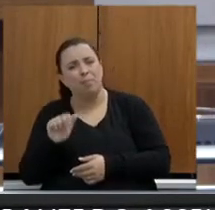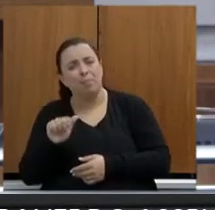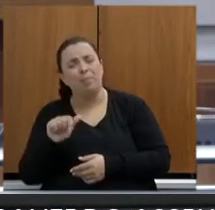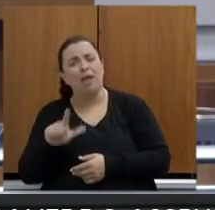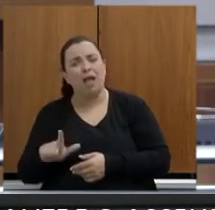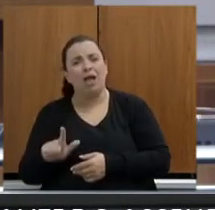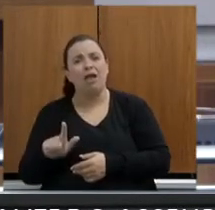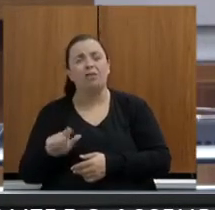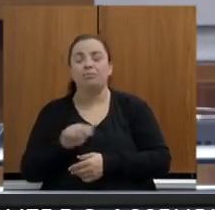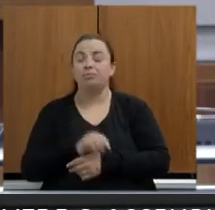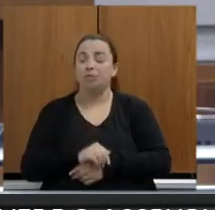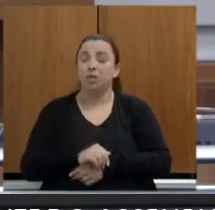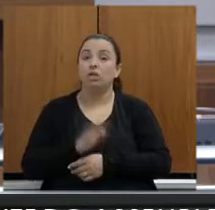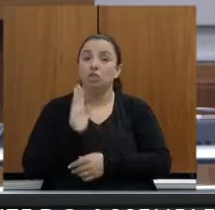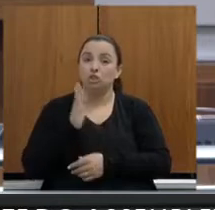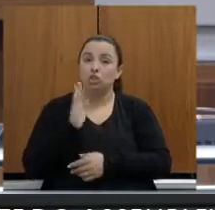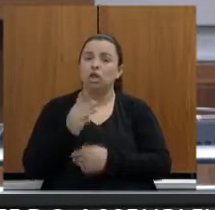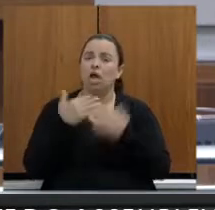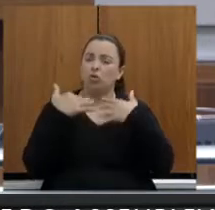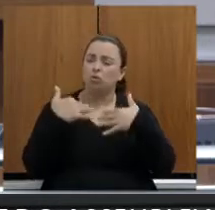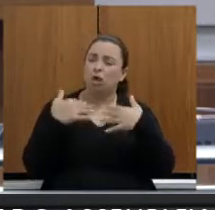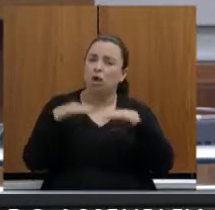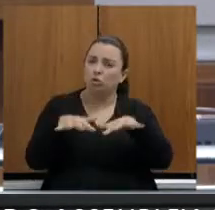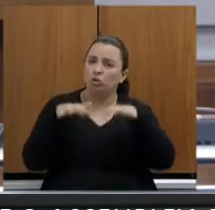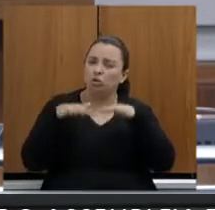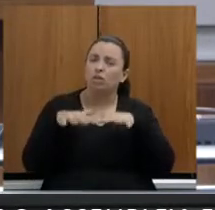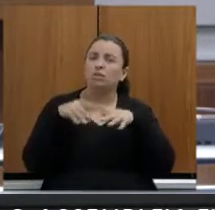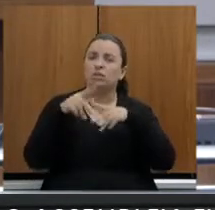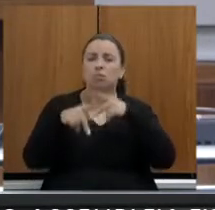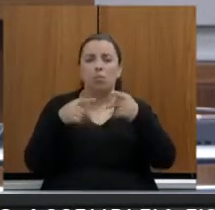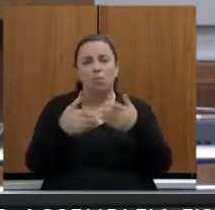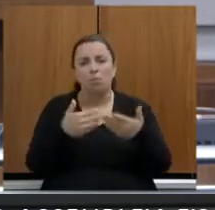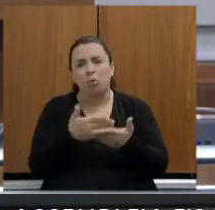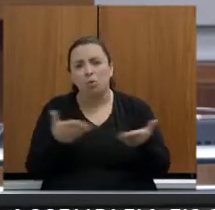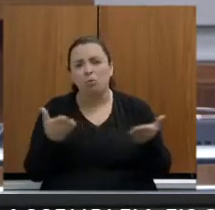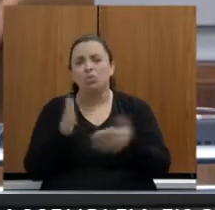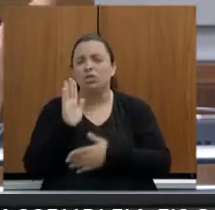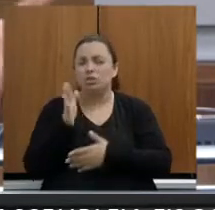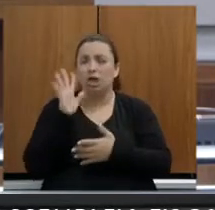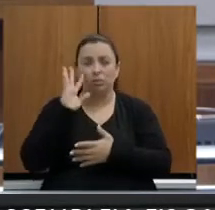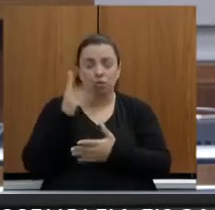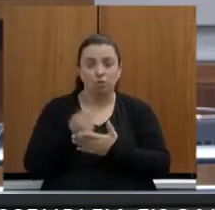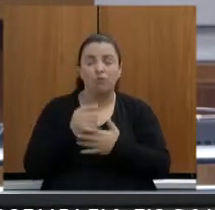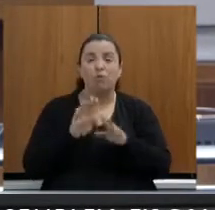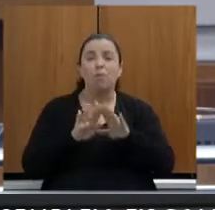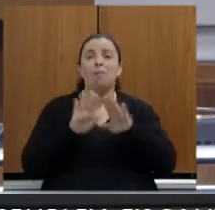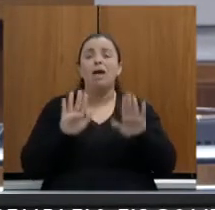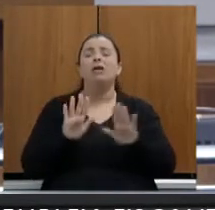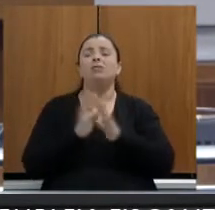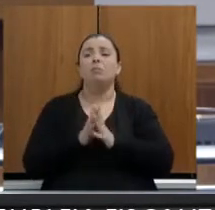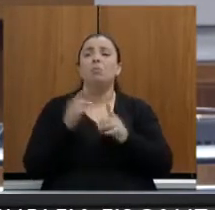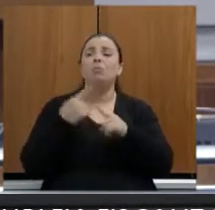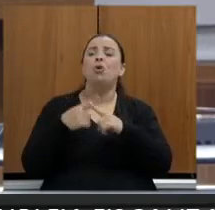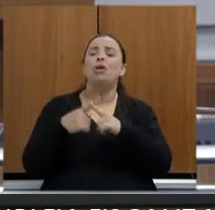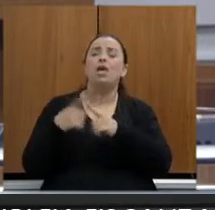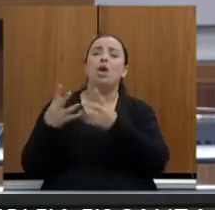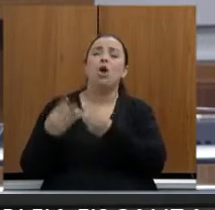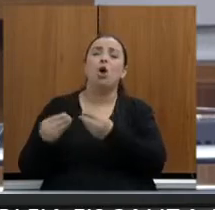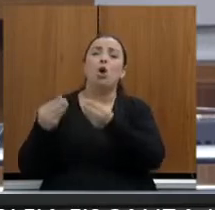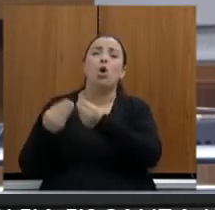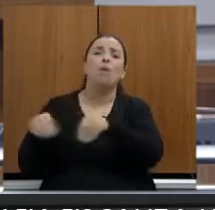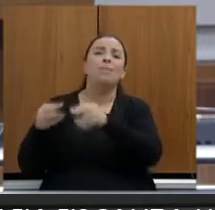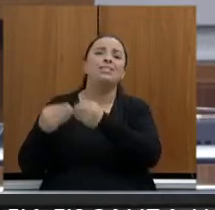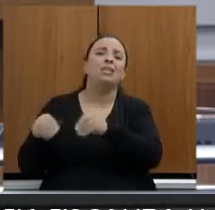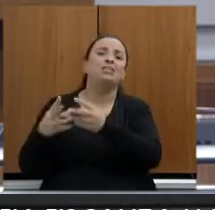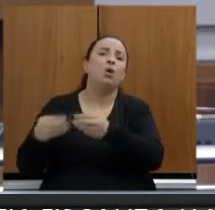aconteceu. Agora, compensar, por que compensar? Porque a sociedade mineira, nesse caso, representada pelo